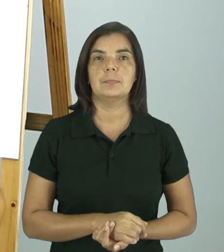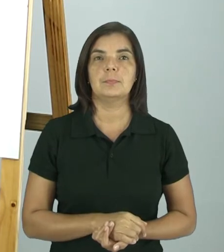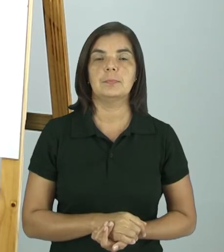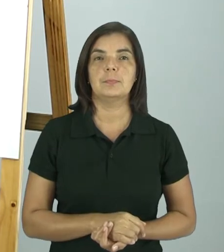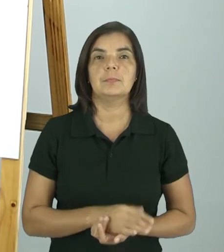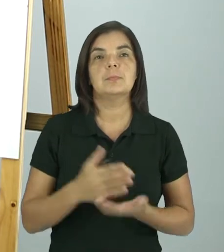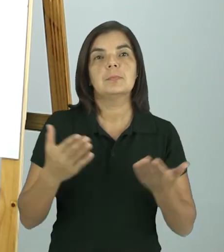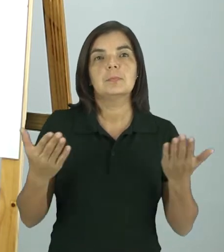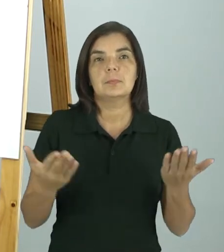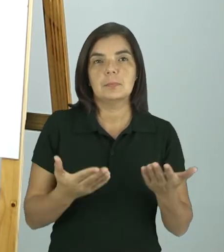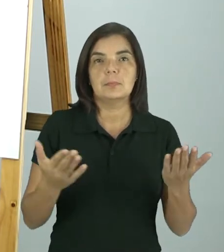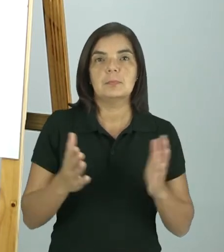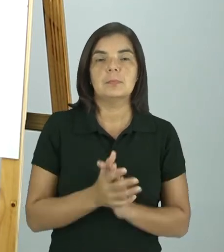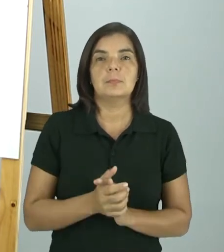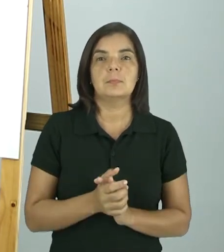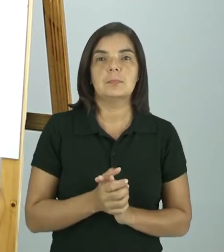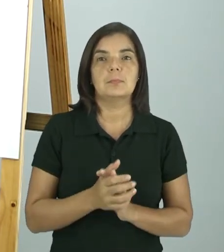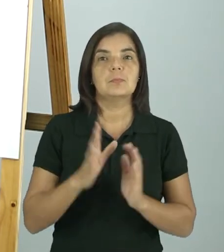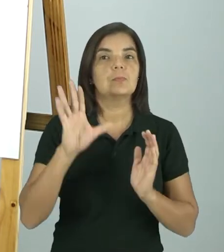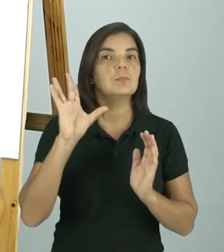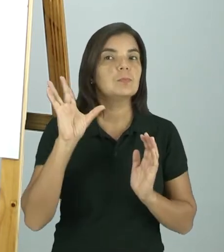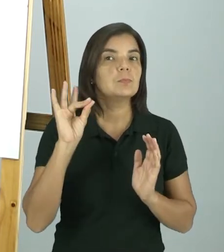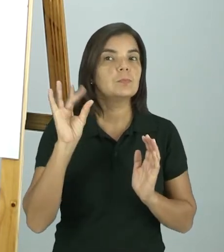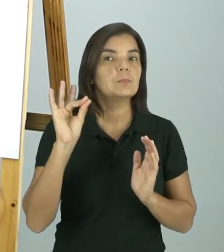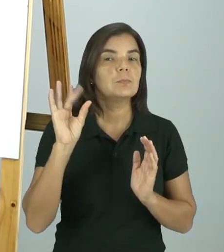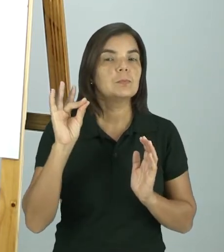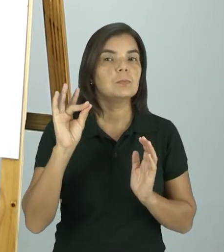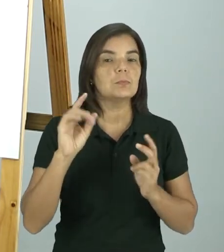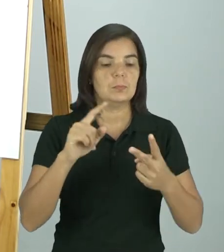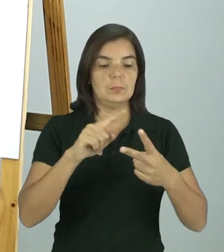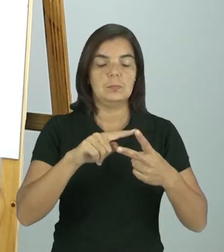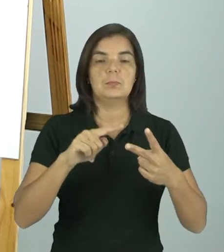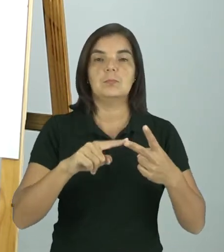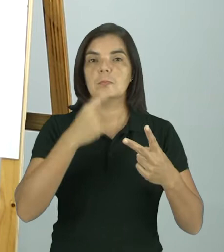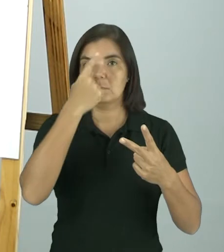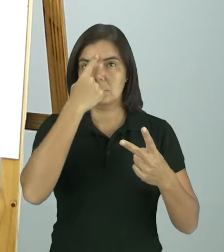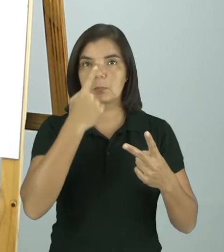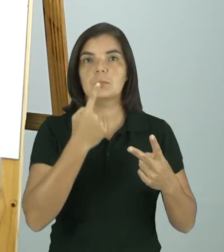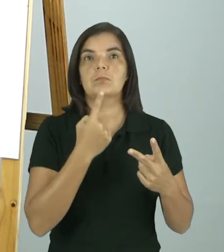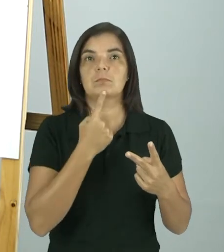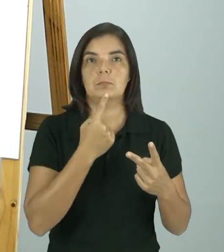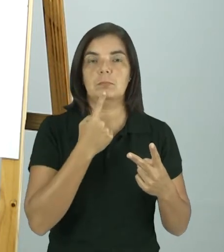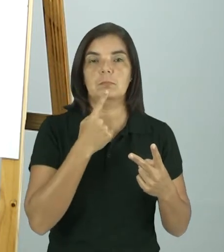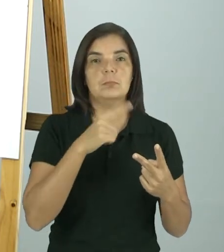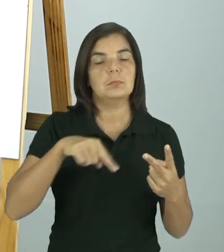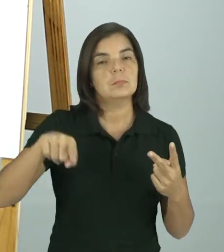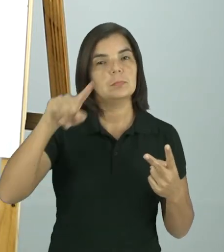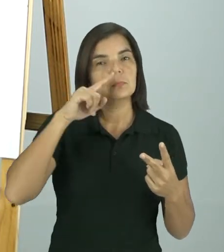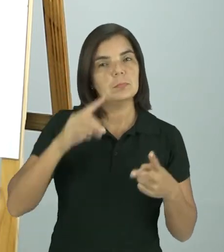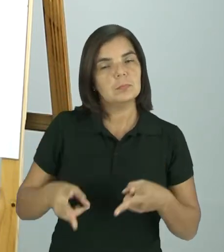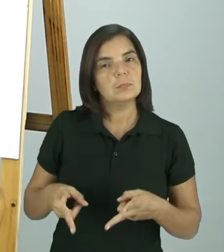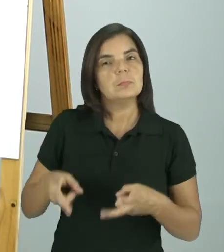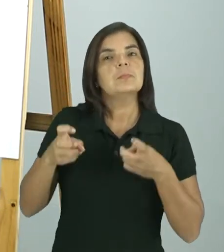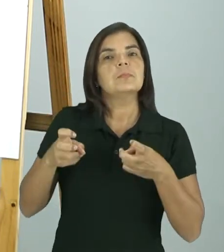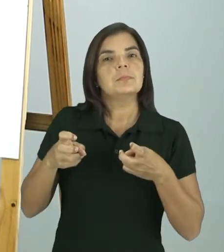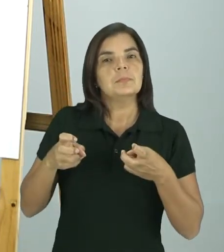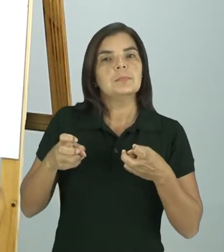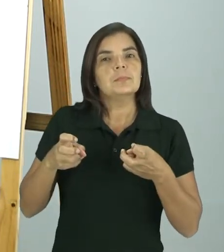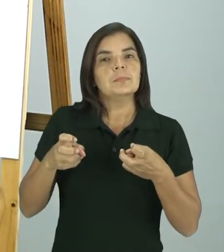E agora, eu vou colar mais duas imagens para você perceber